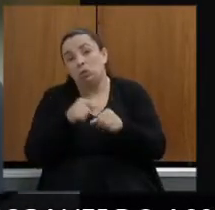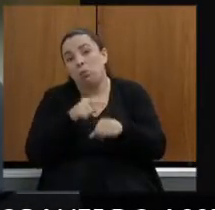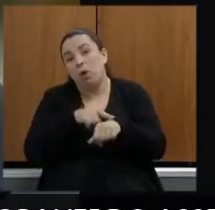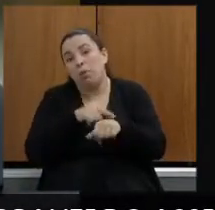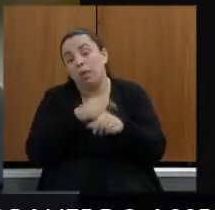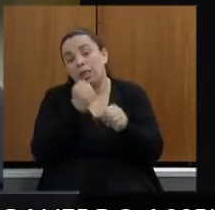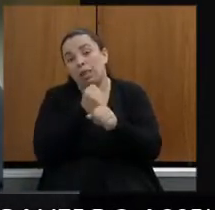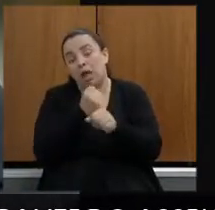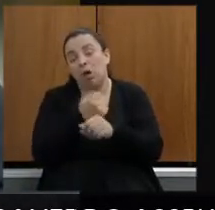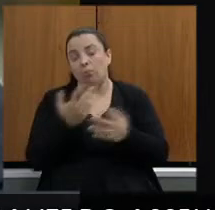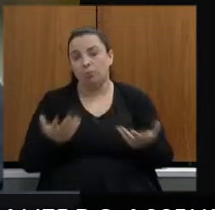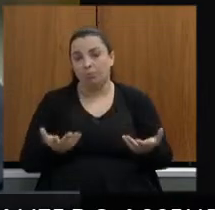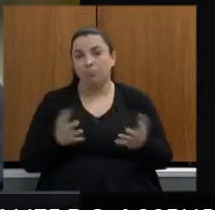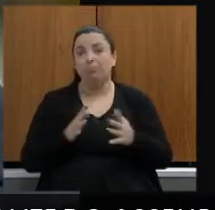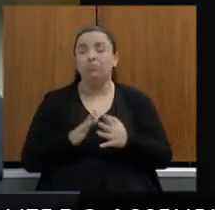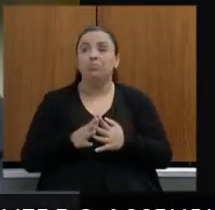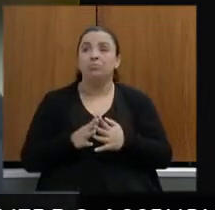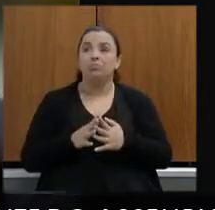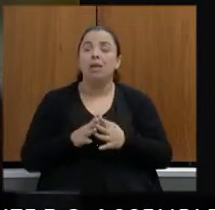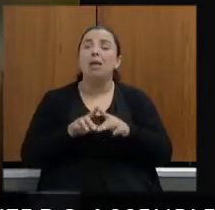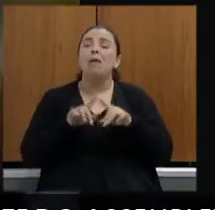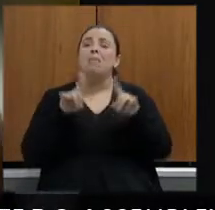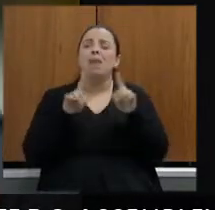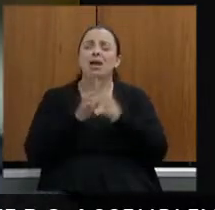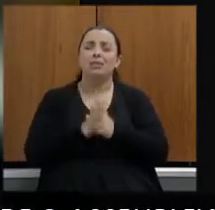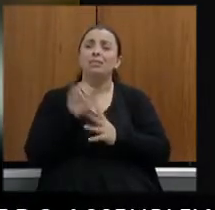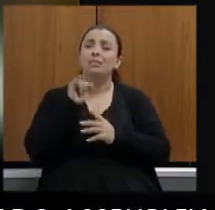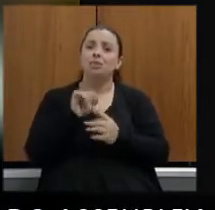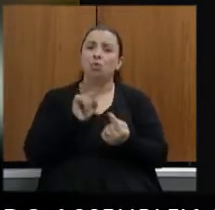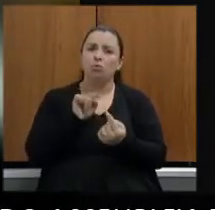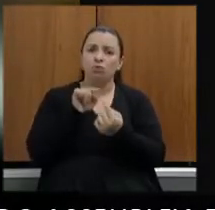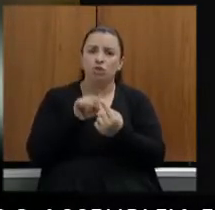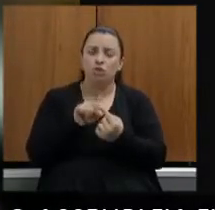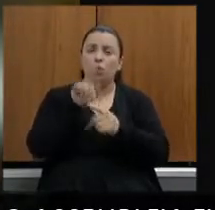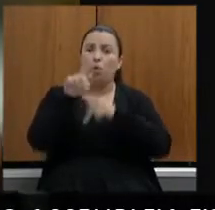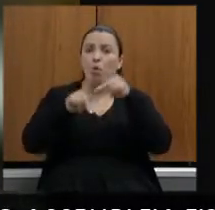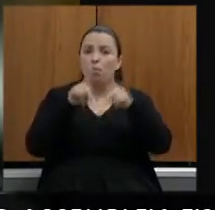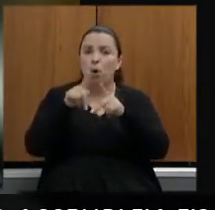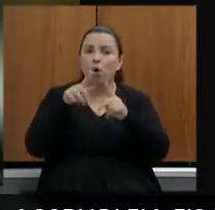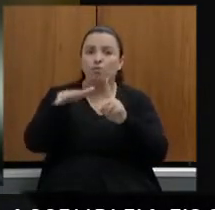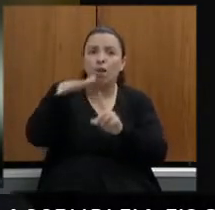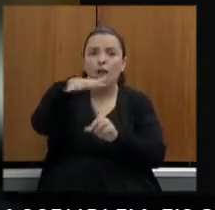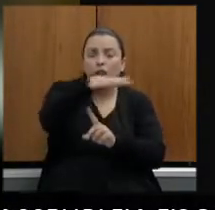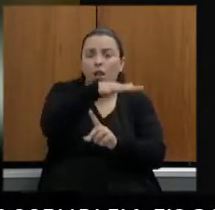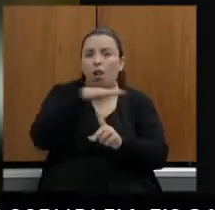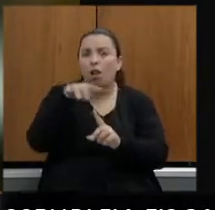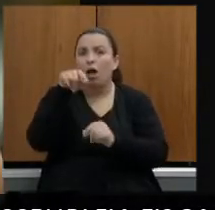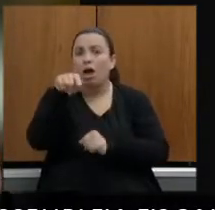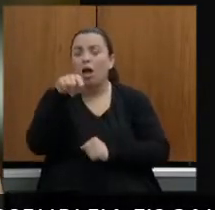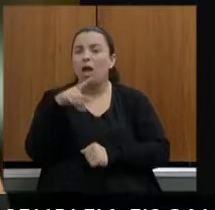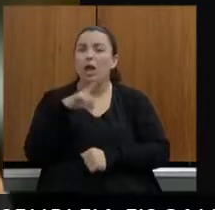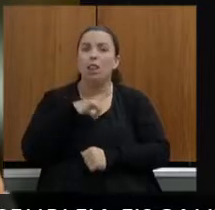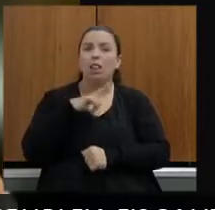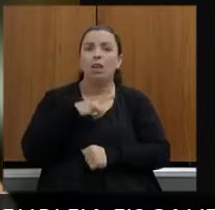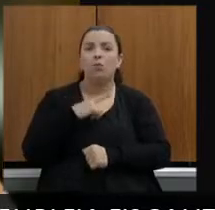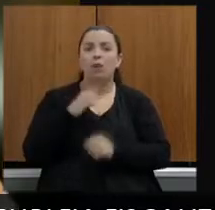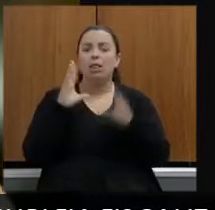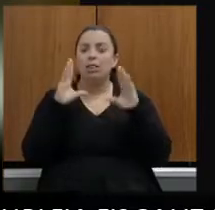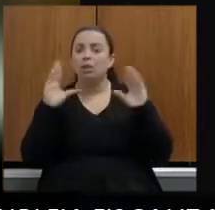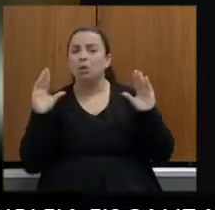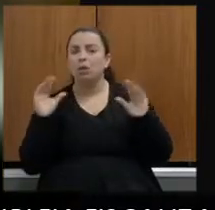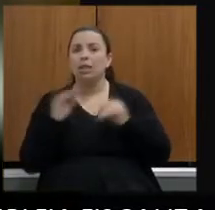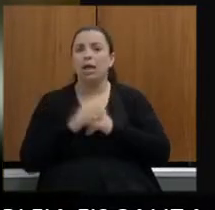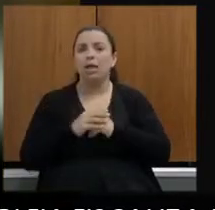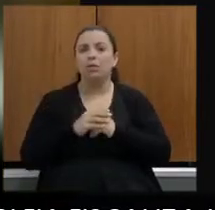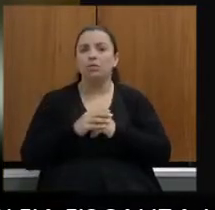é tenha assim uma uma tranquilidade uma certeza de que é o que está